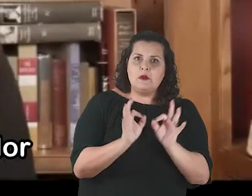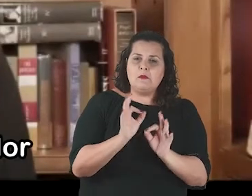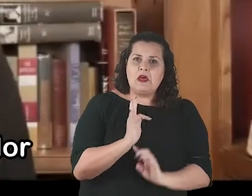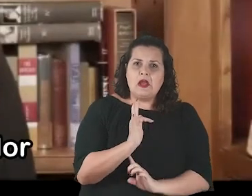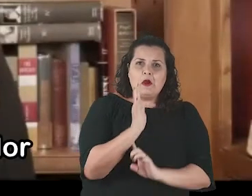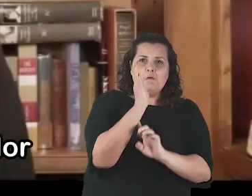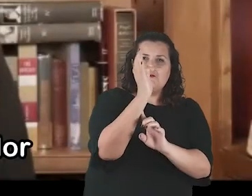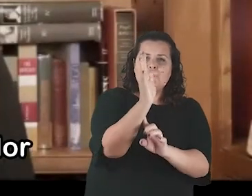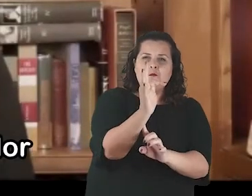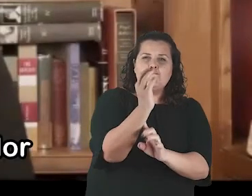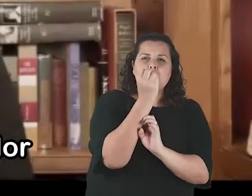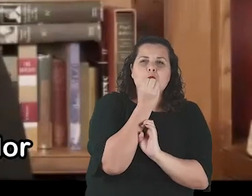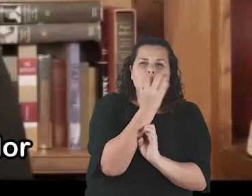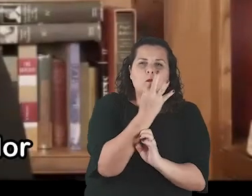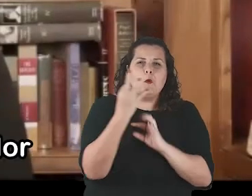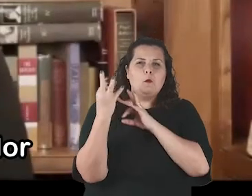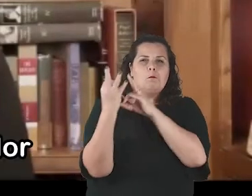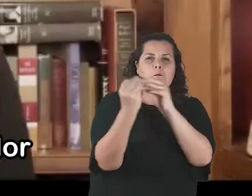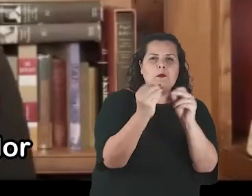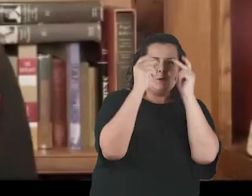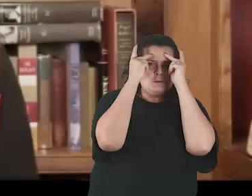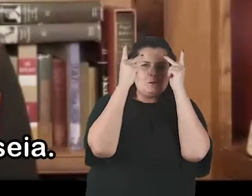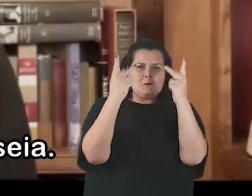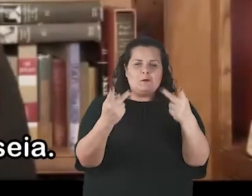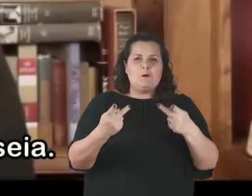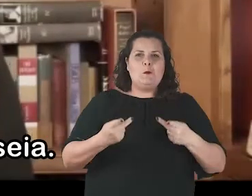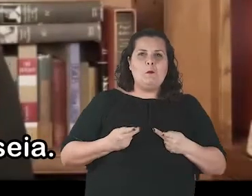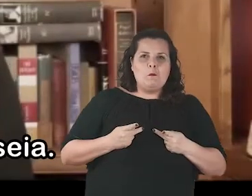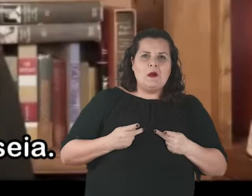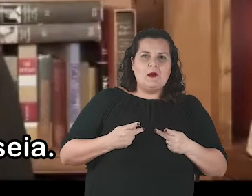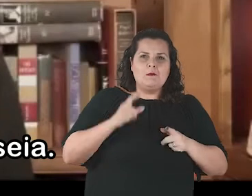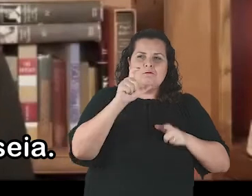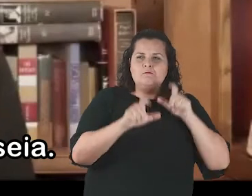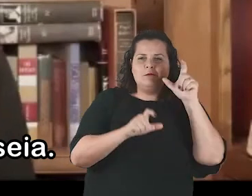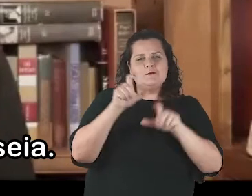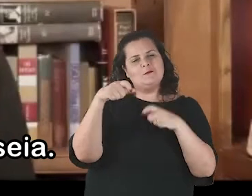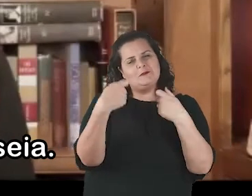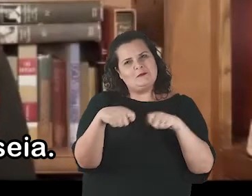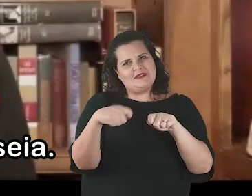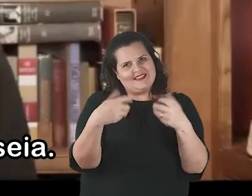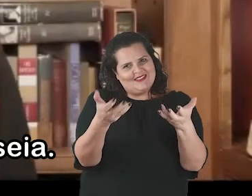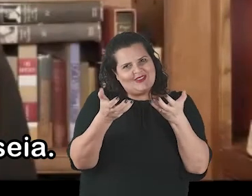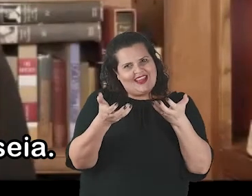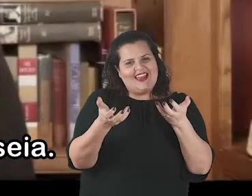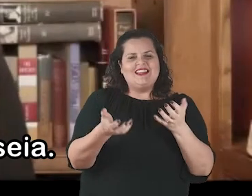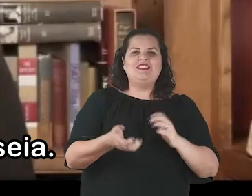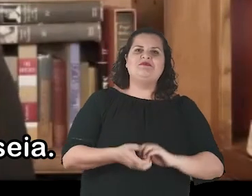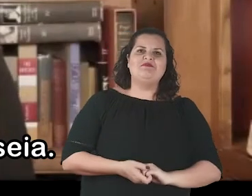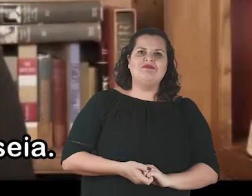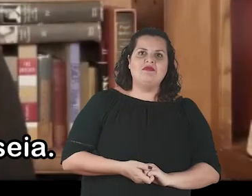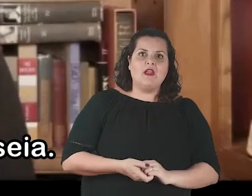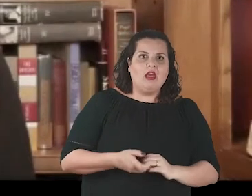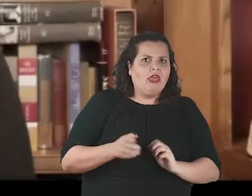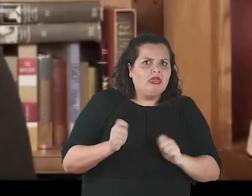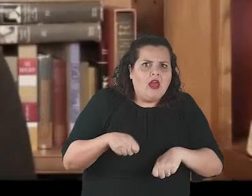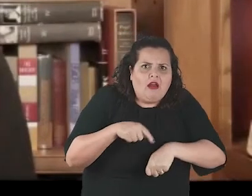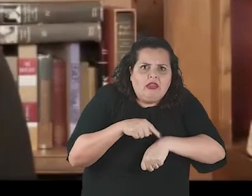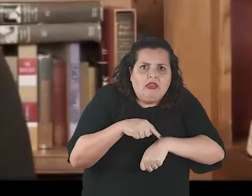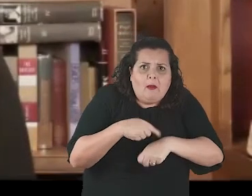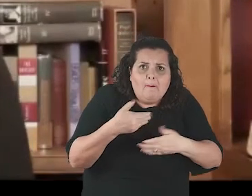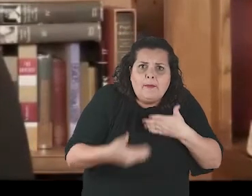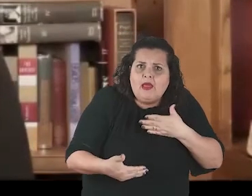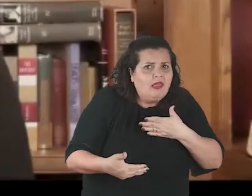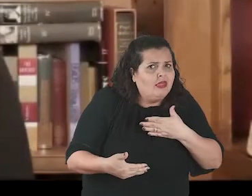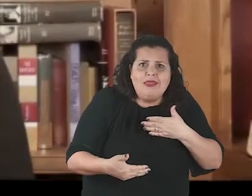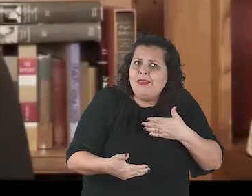demorem a colocá-lo em prática. Construam o futuro enobrecedor pelo qual toda a humanidade